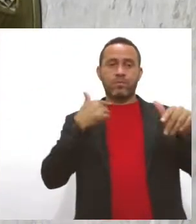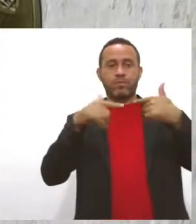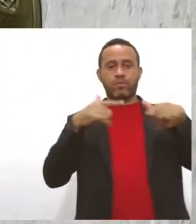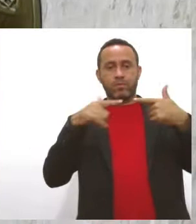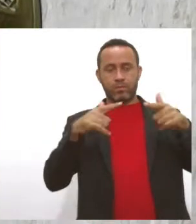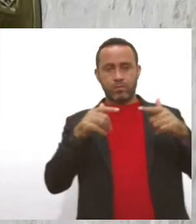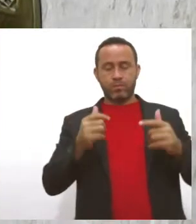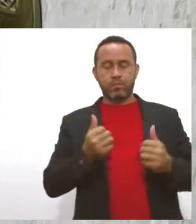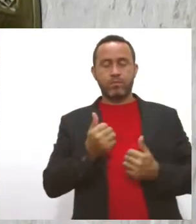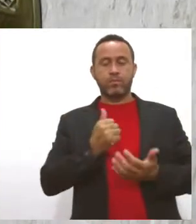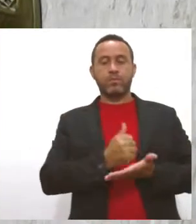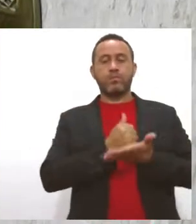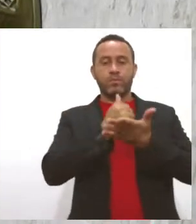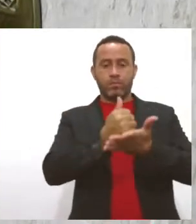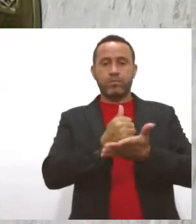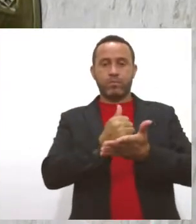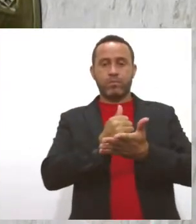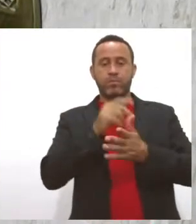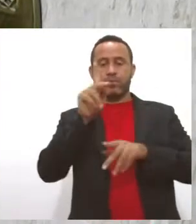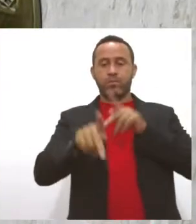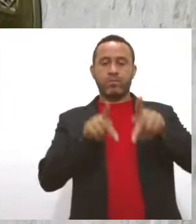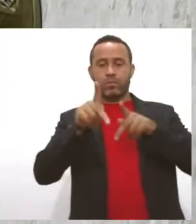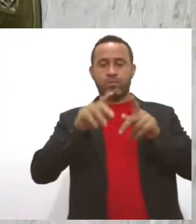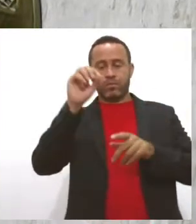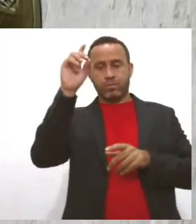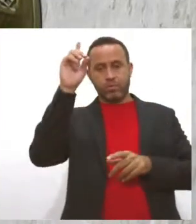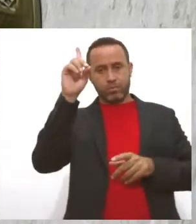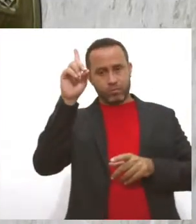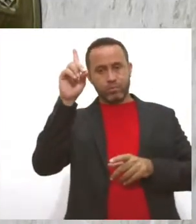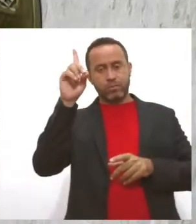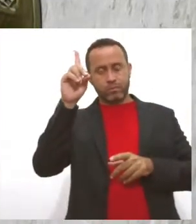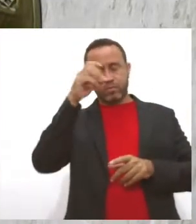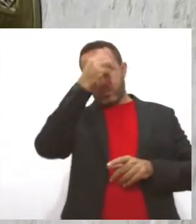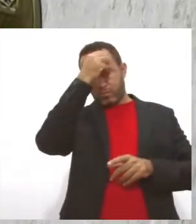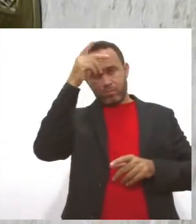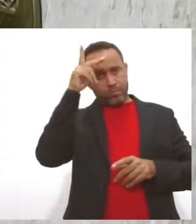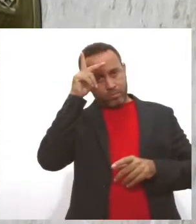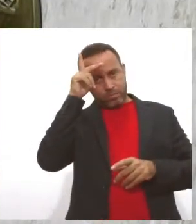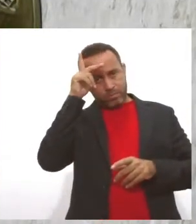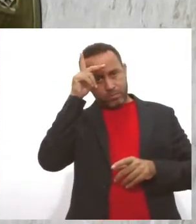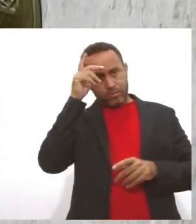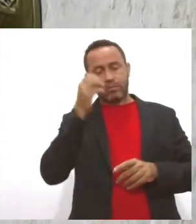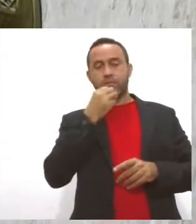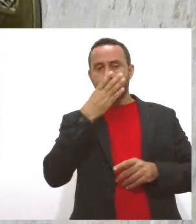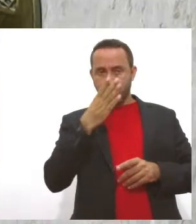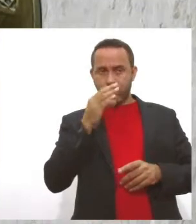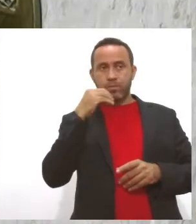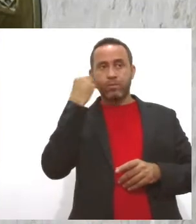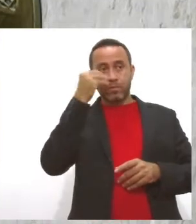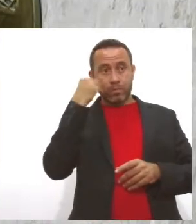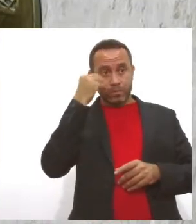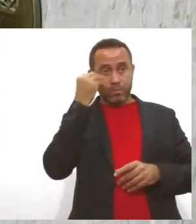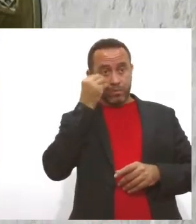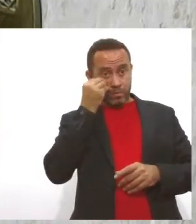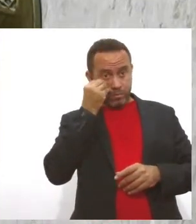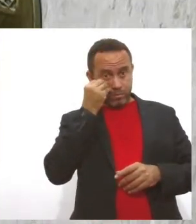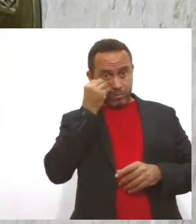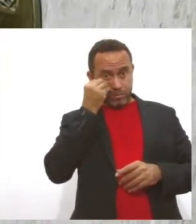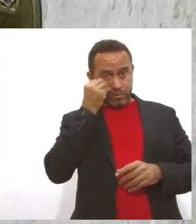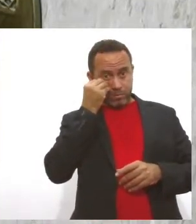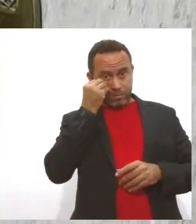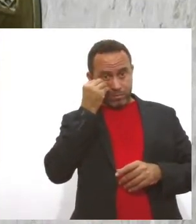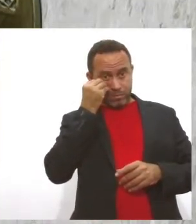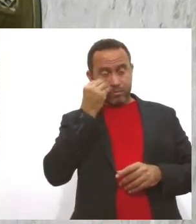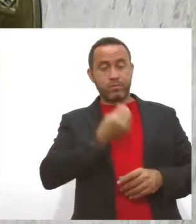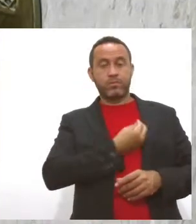servir o povo de Tobias Barreto no cargo de prefeito, no emprego de prefeito. Então, consolida muito bem a experiência, a de tempo passado